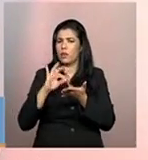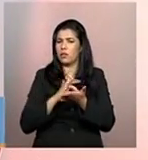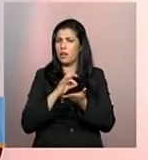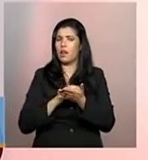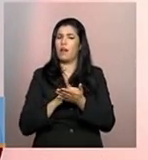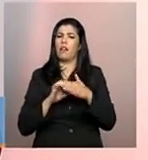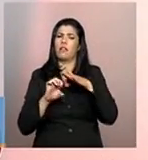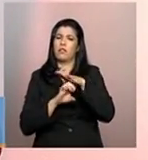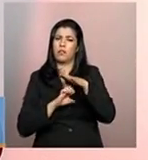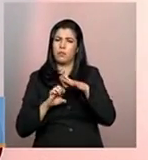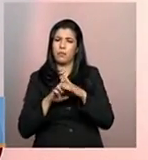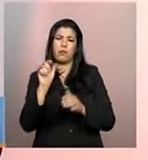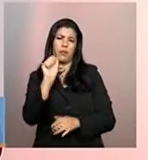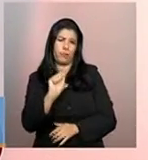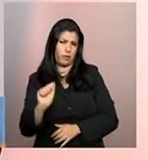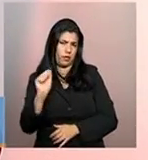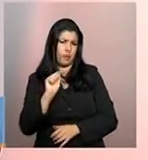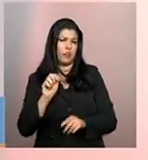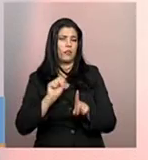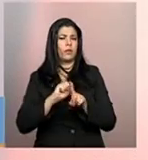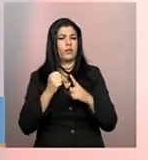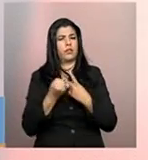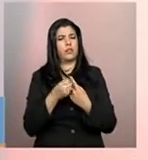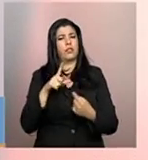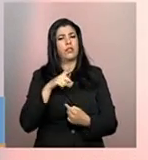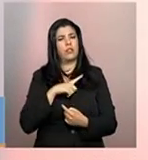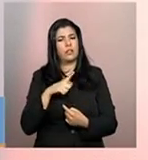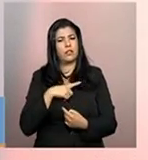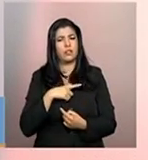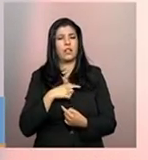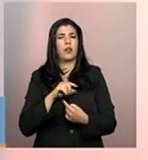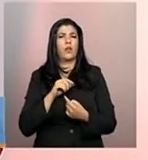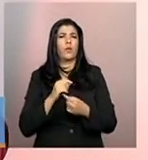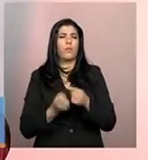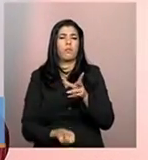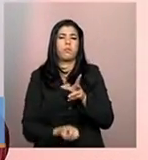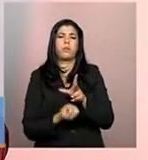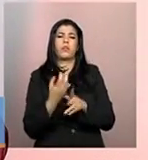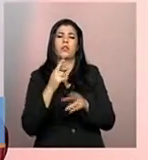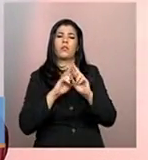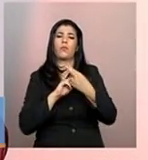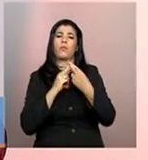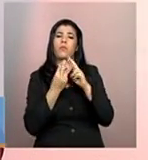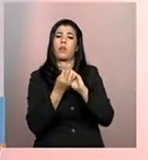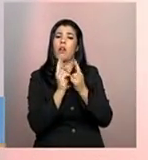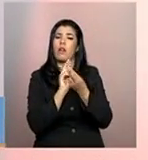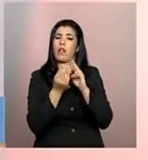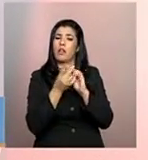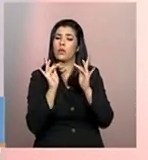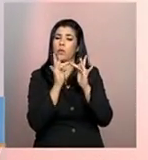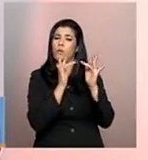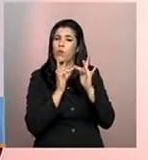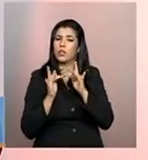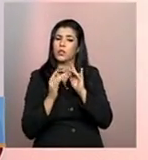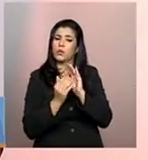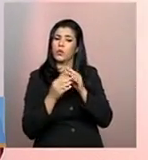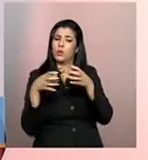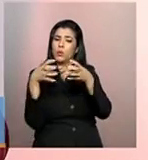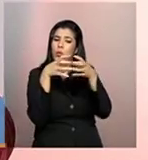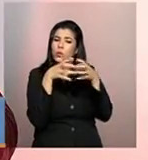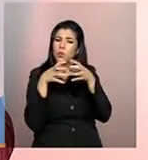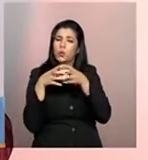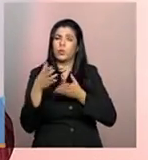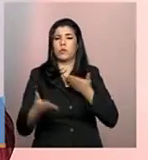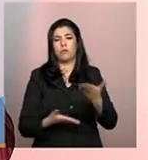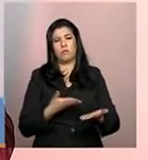Social, a constituição de uma rede sócio-assistencial. Então a gente está falando de um conjunto de serviços prestados